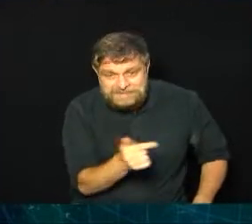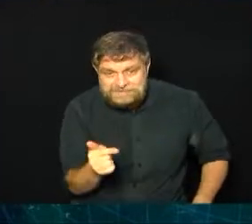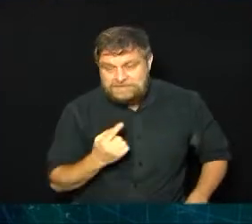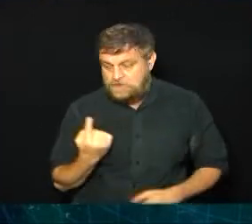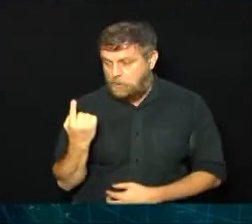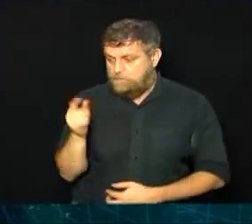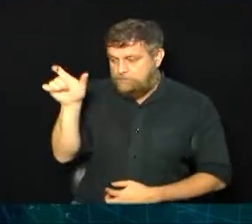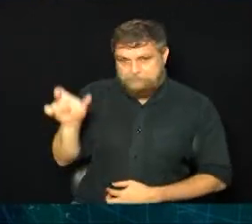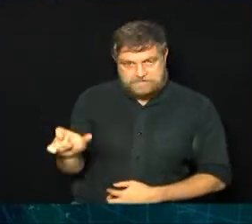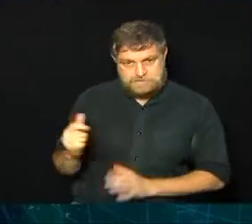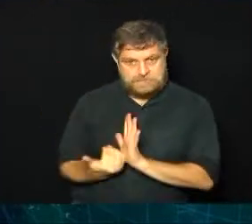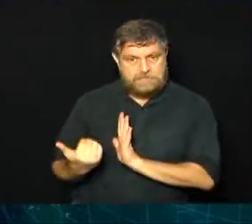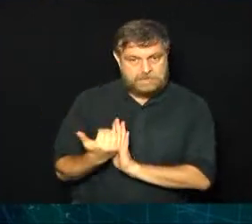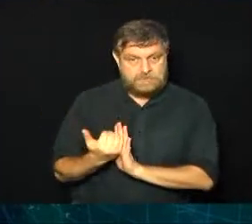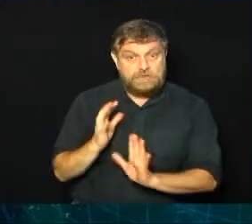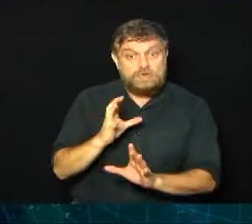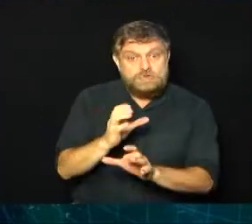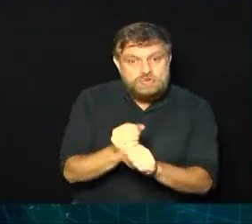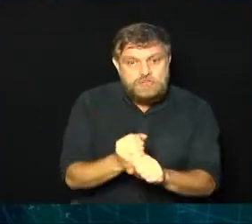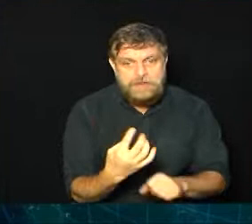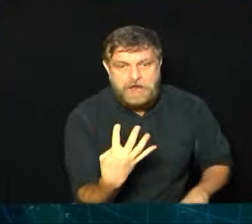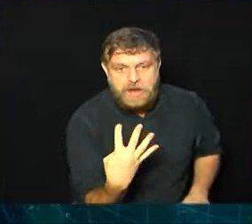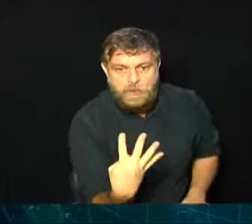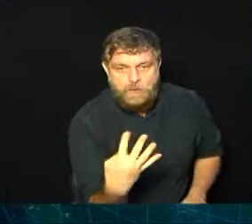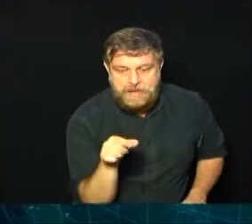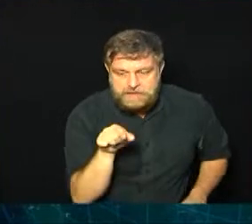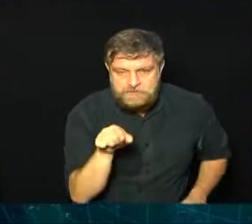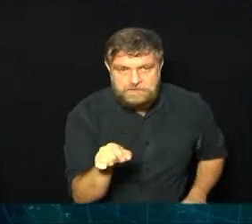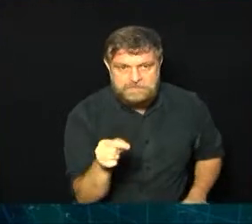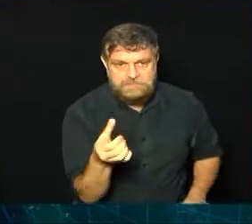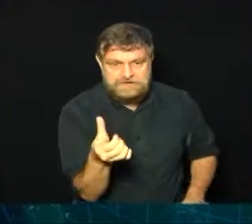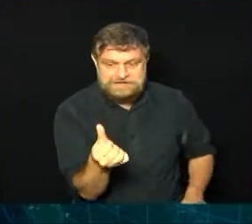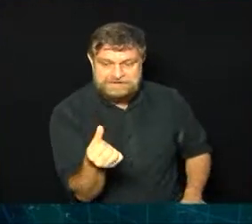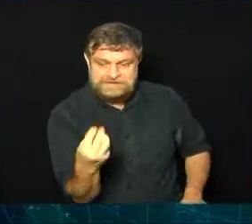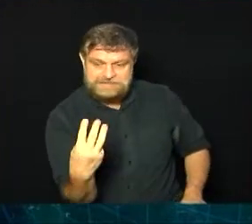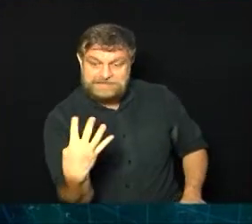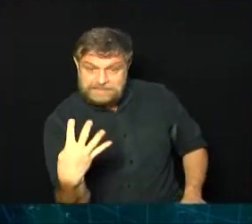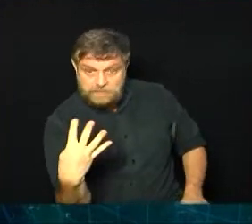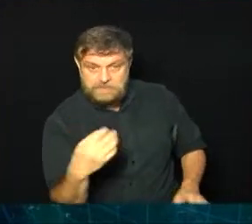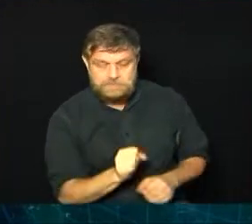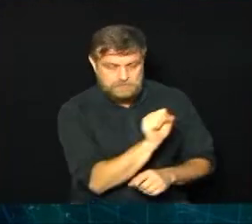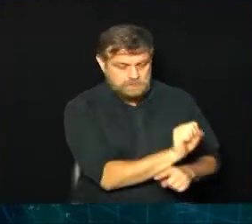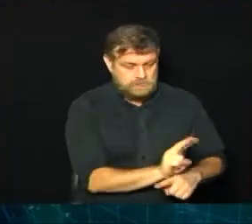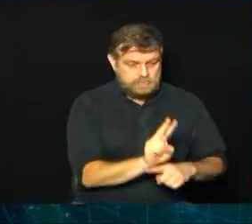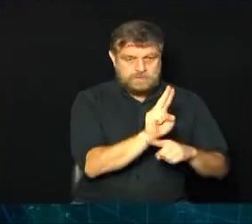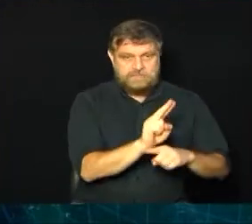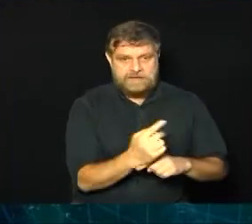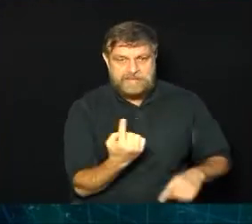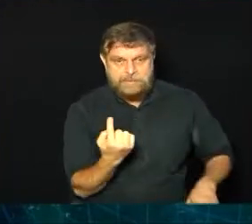morte, Agora, no total, temos 4.634 casos, Sumaré, 1.003,